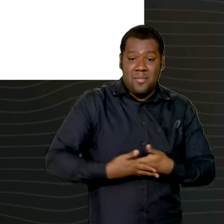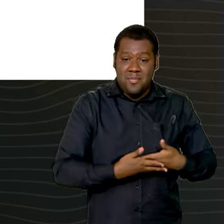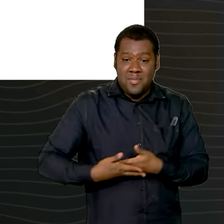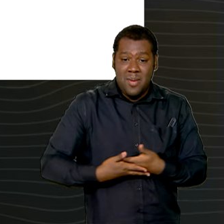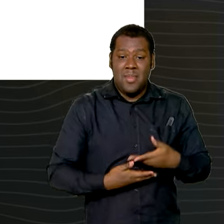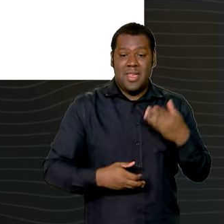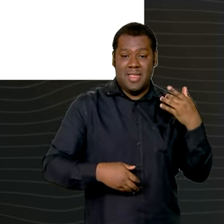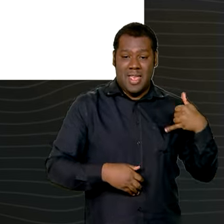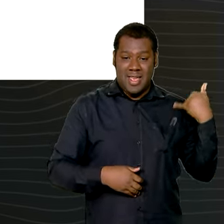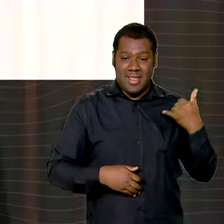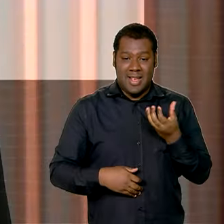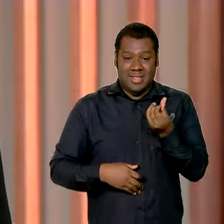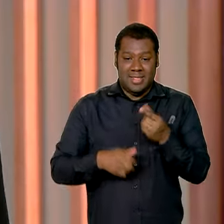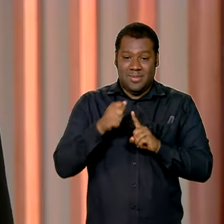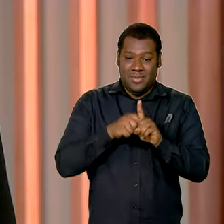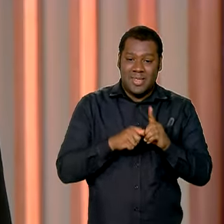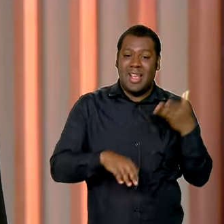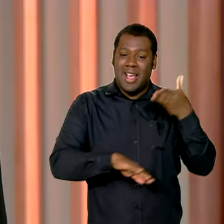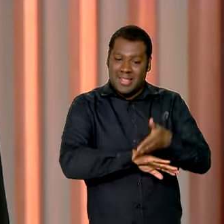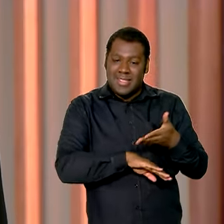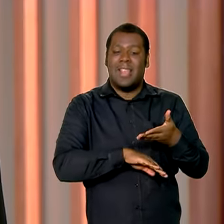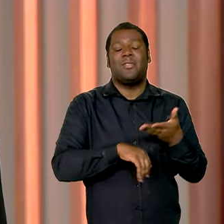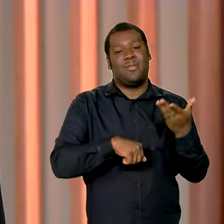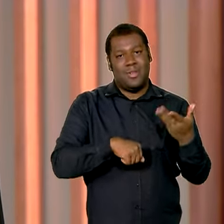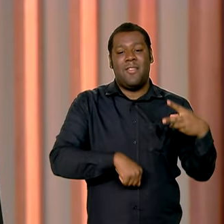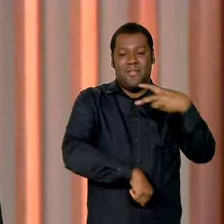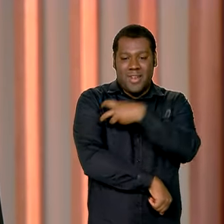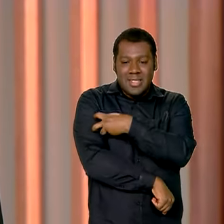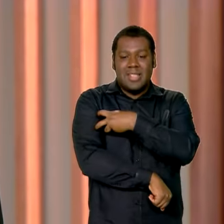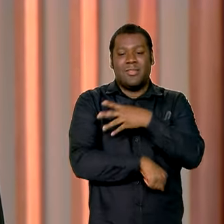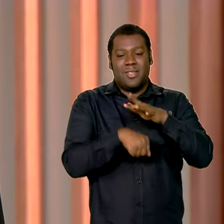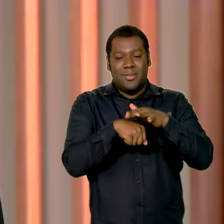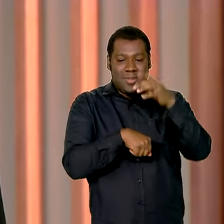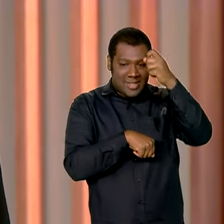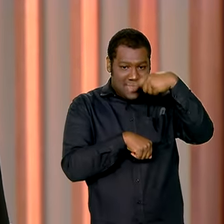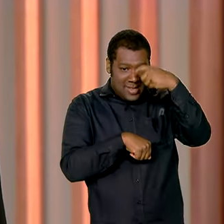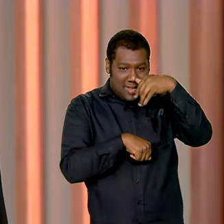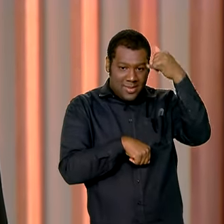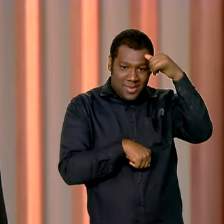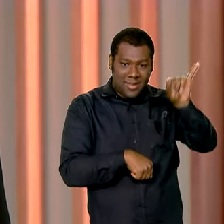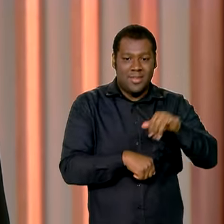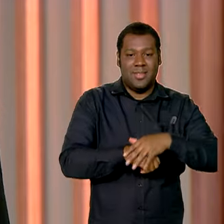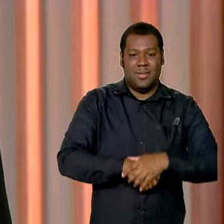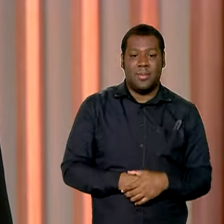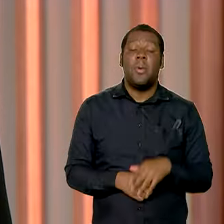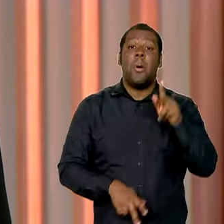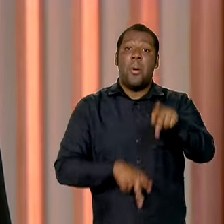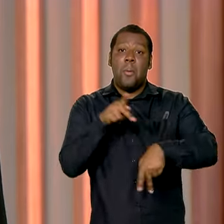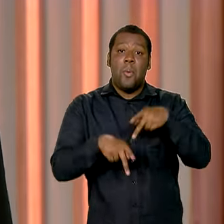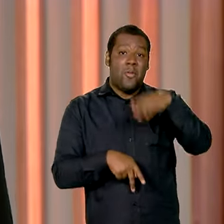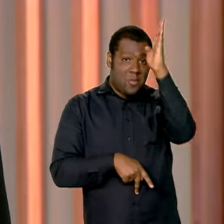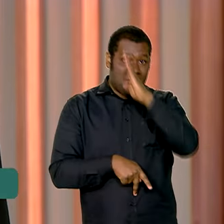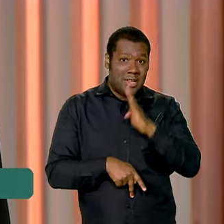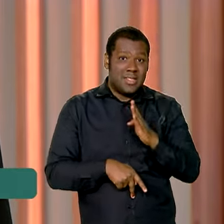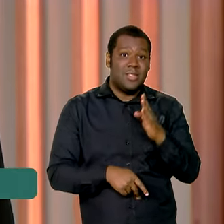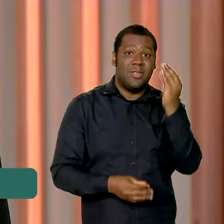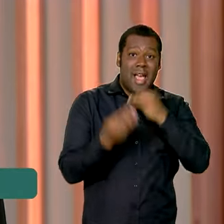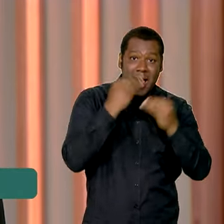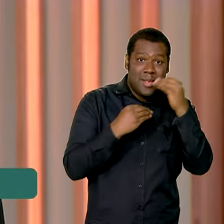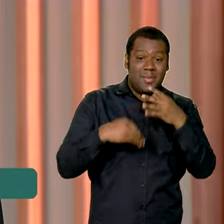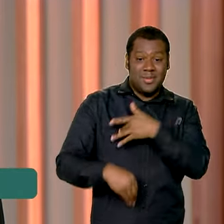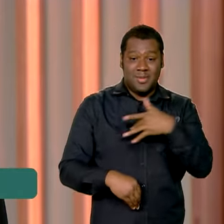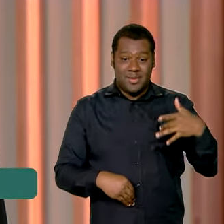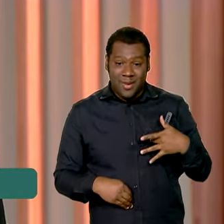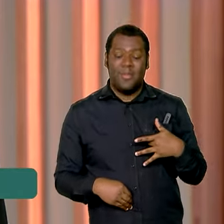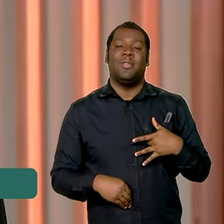contra a gripe. Alimentação mais saudável e acessível a todos os brasileiros. Com a reforma tributária,